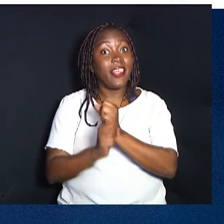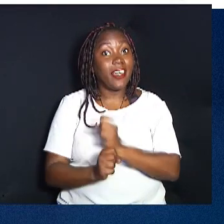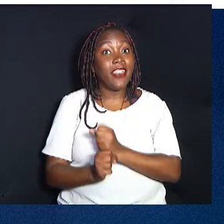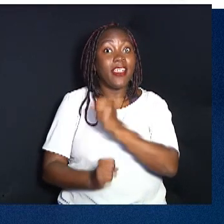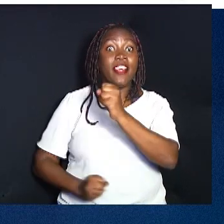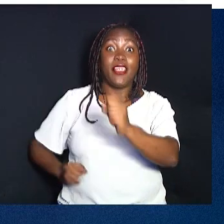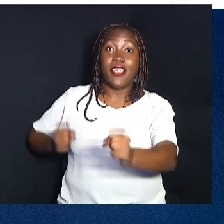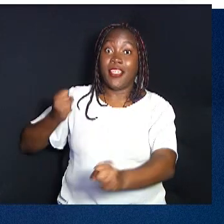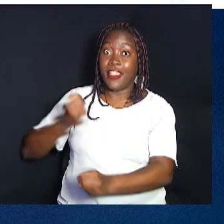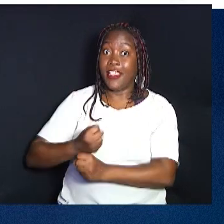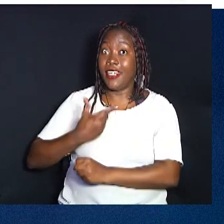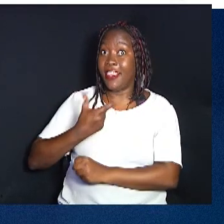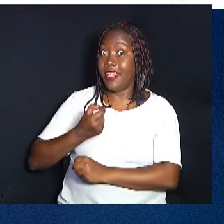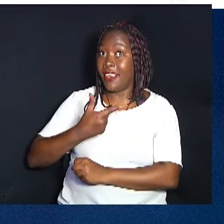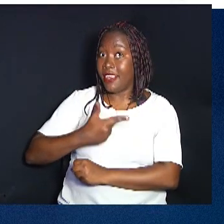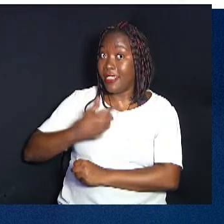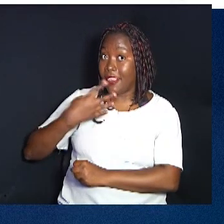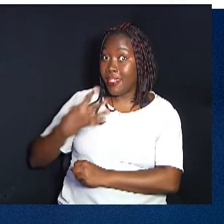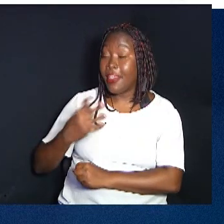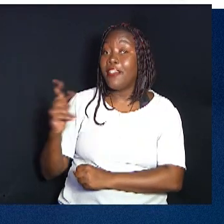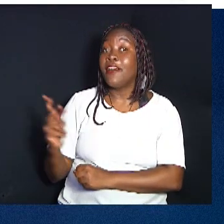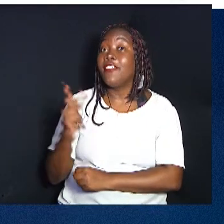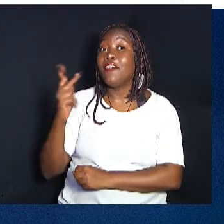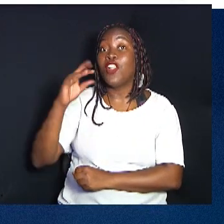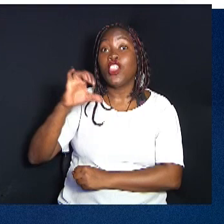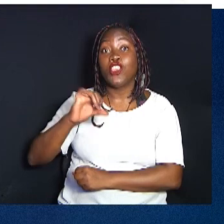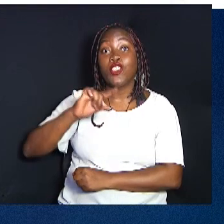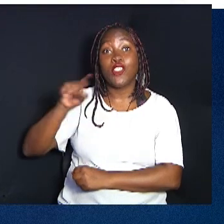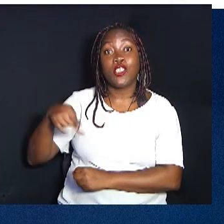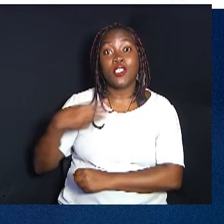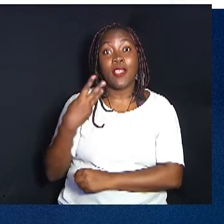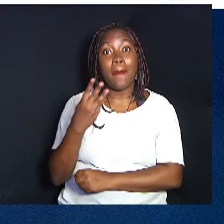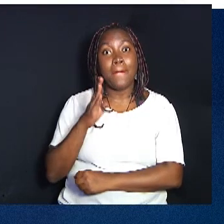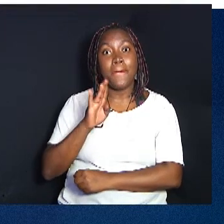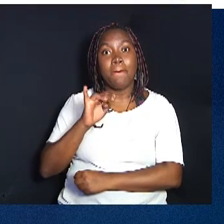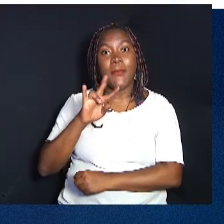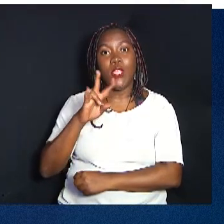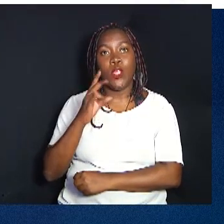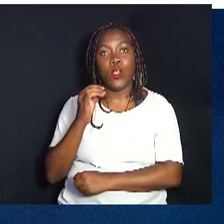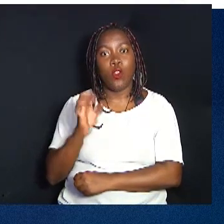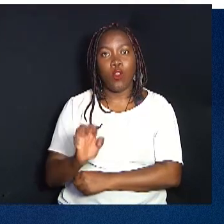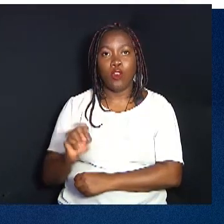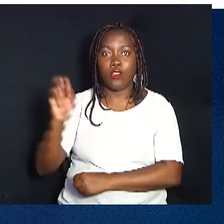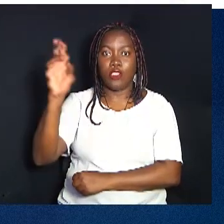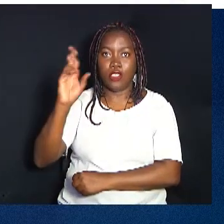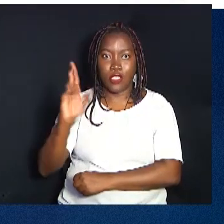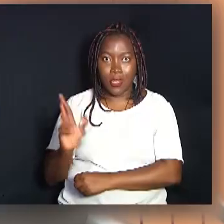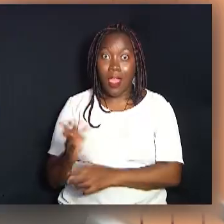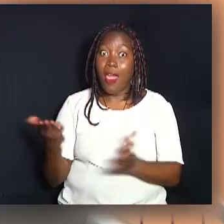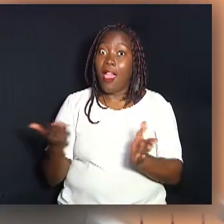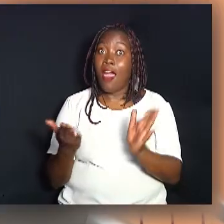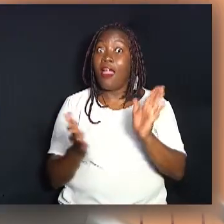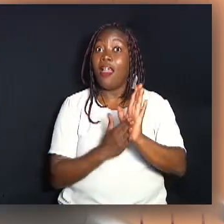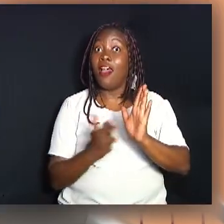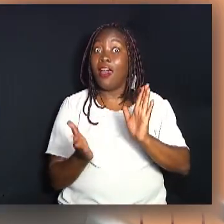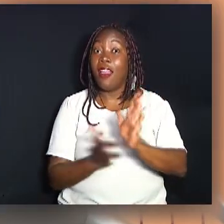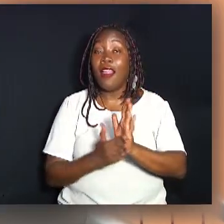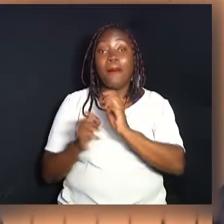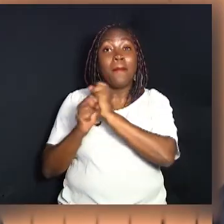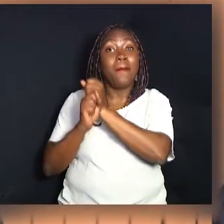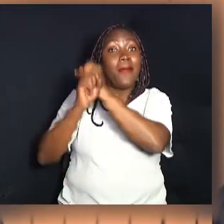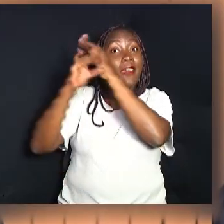Lei Orçamentária Anual para 2024, no valor de R 9,3 bilhões. Agora, a